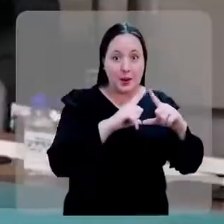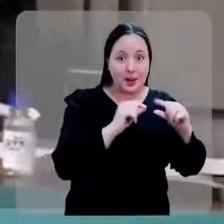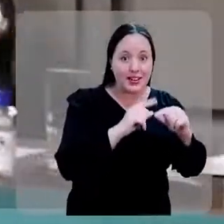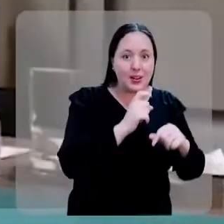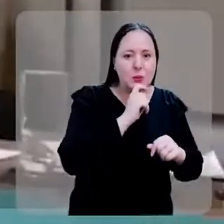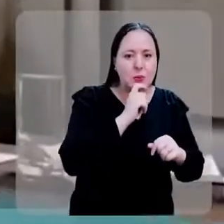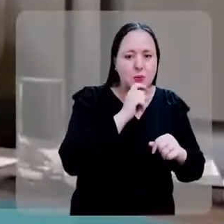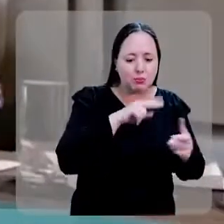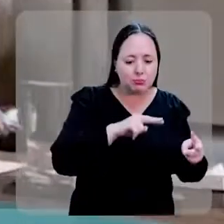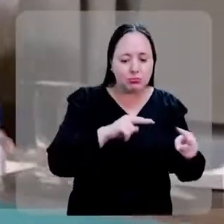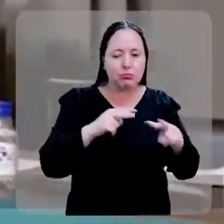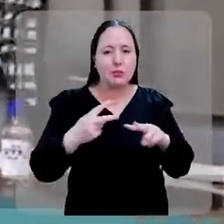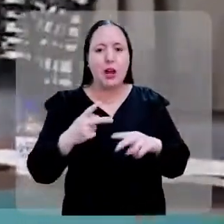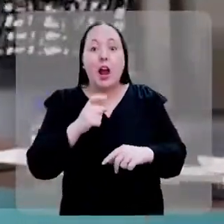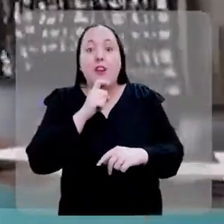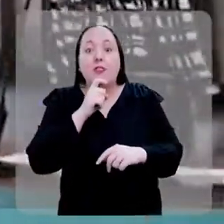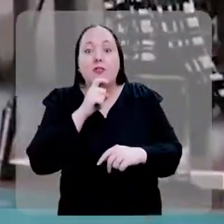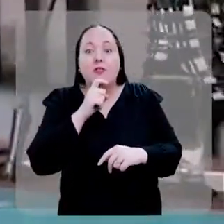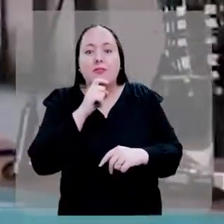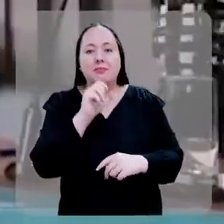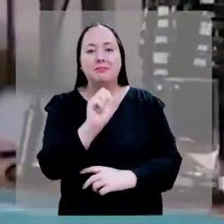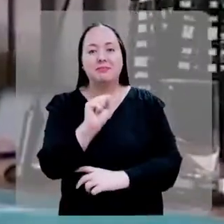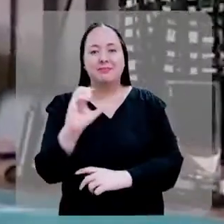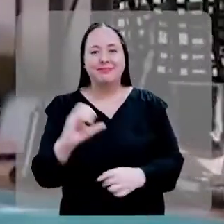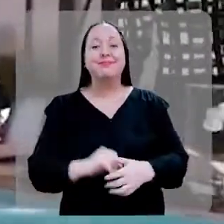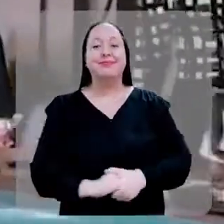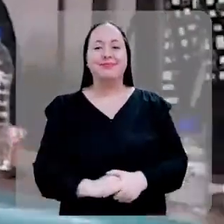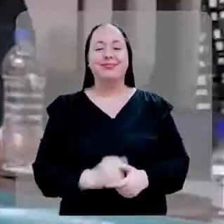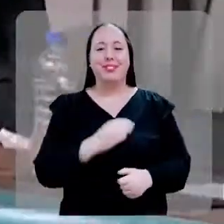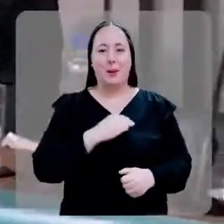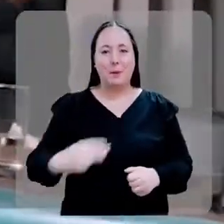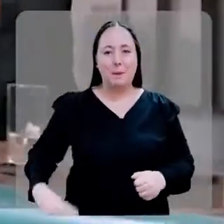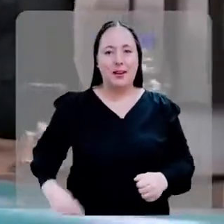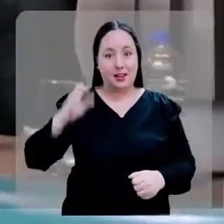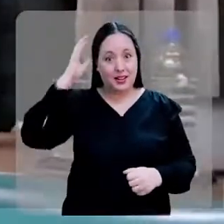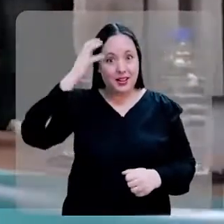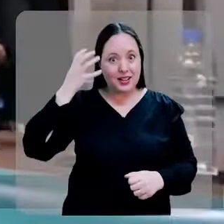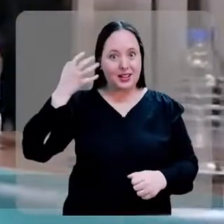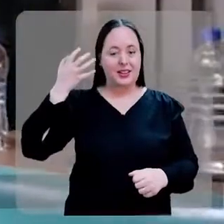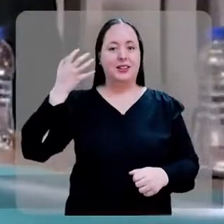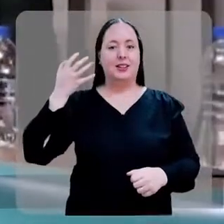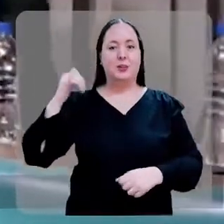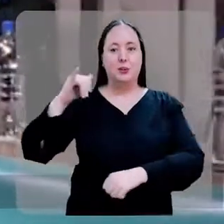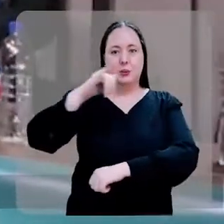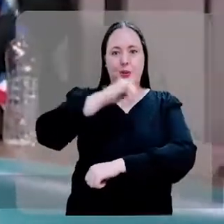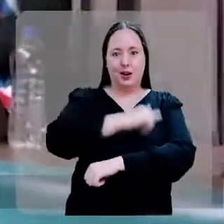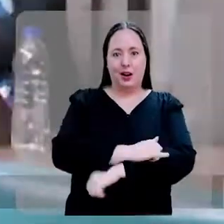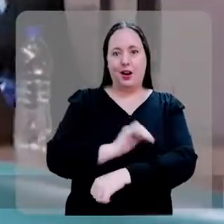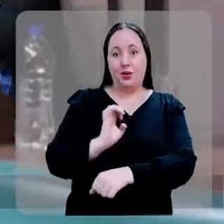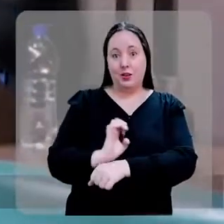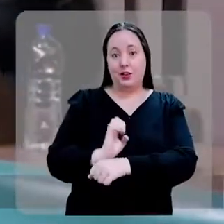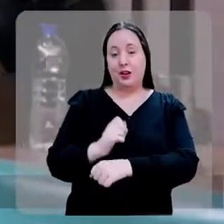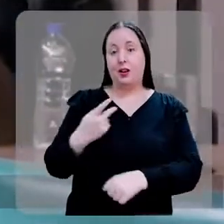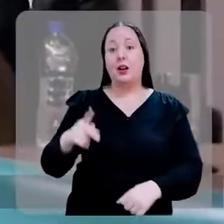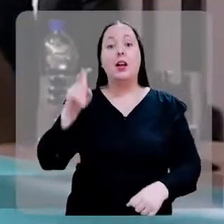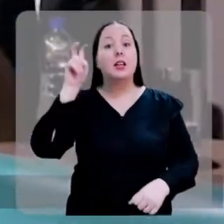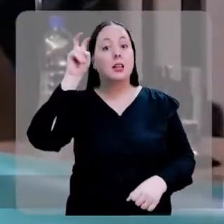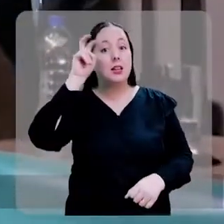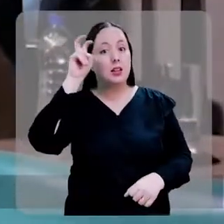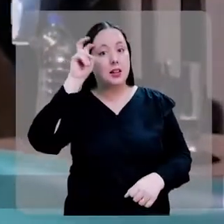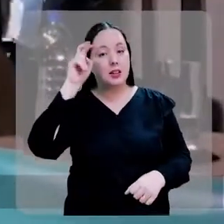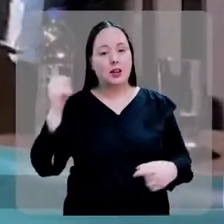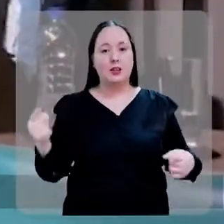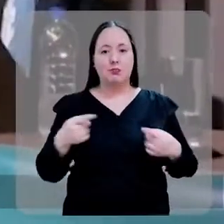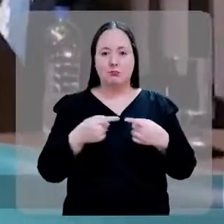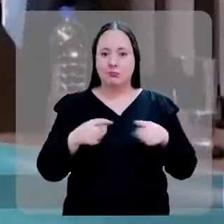Do frio de Brasília para o frio de Santa Catarina, a ministra Cristiane Brito desembarcou no Estado nesta quinta